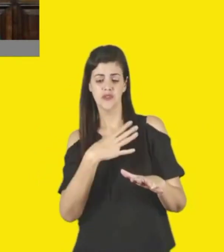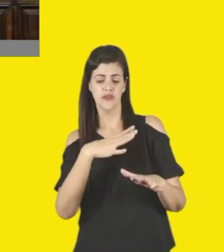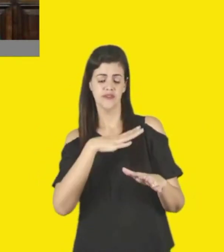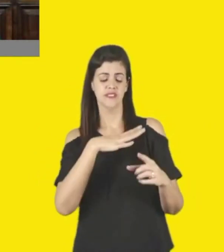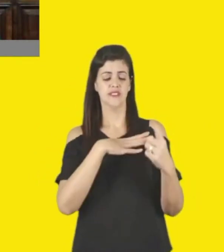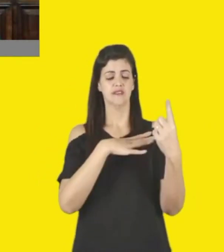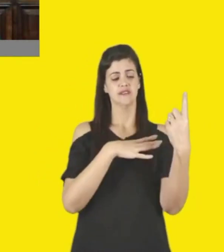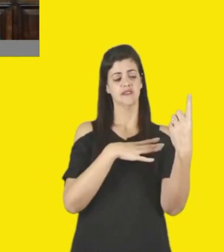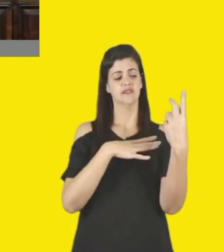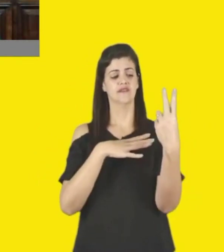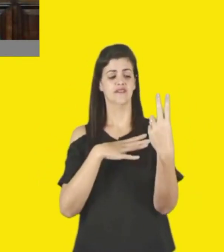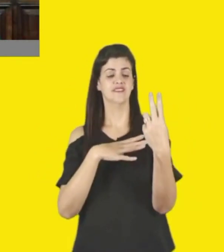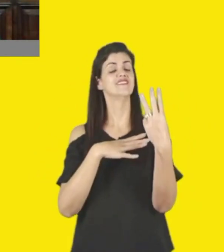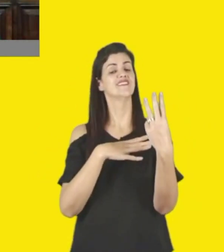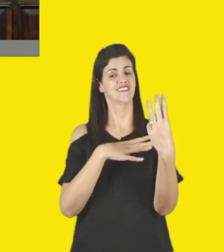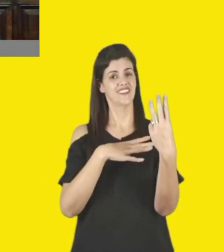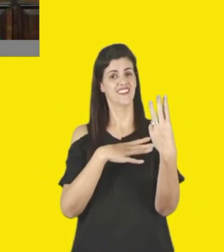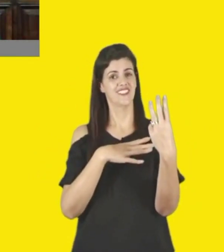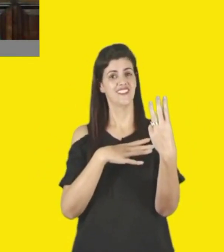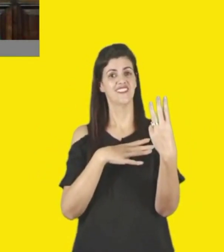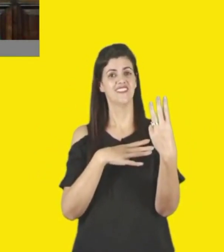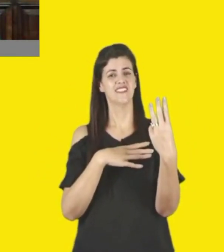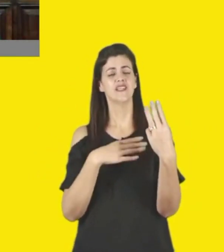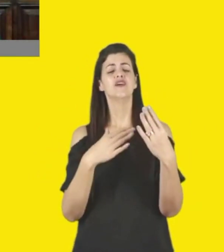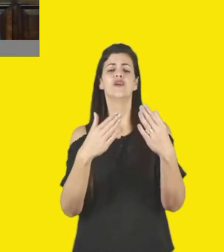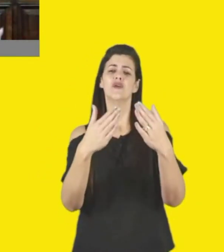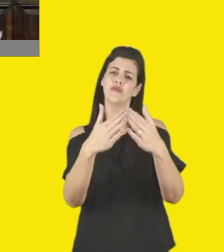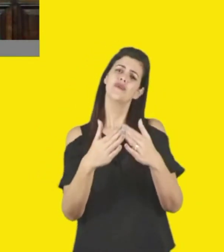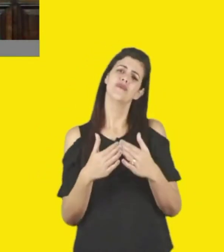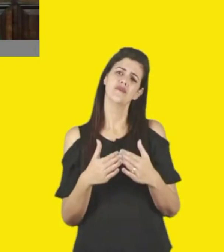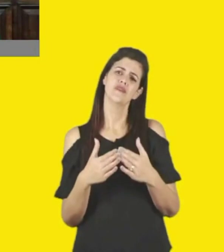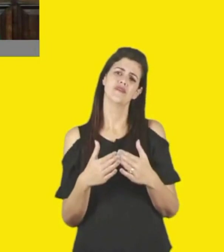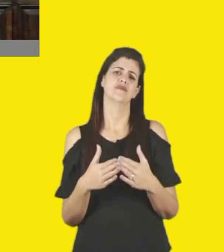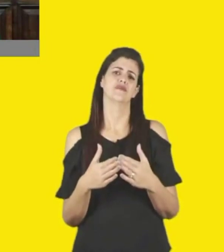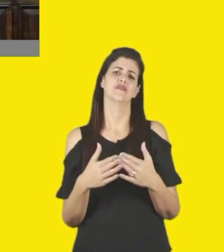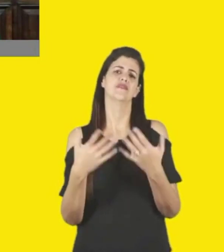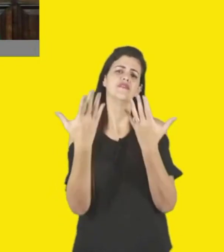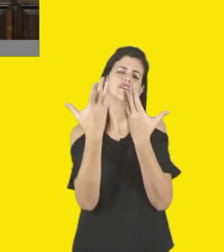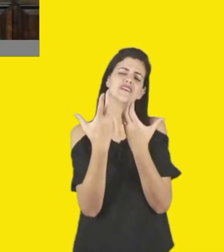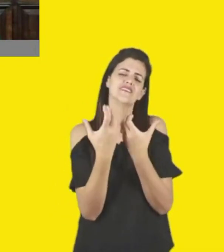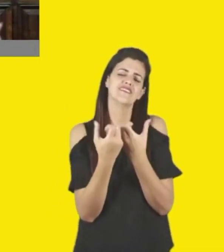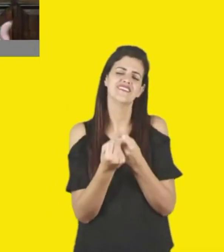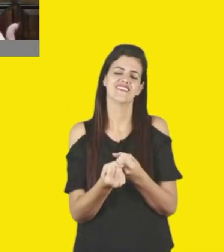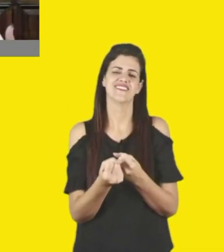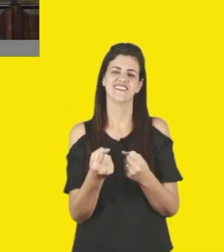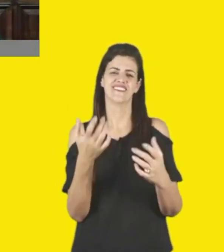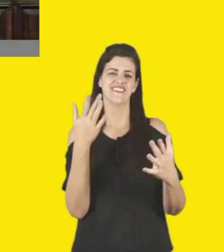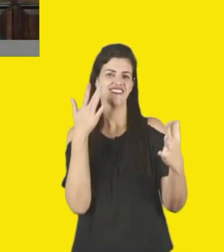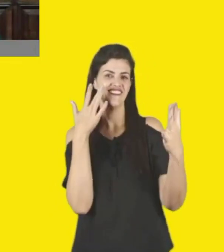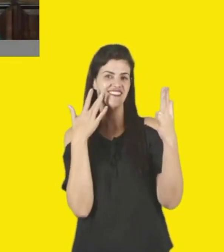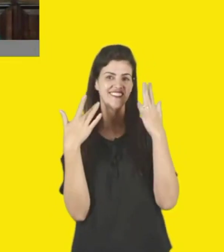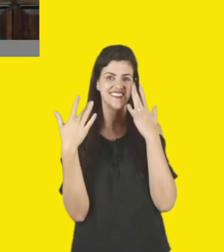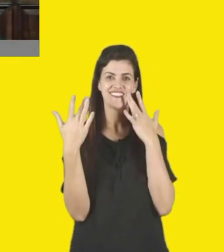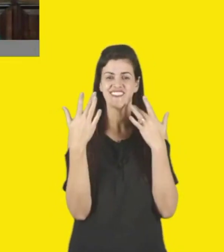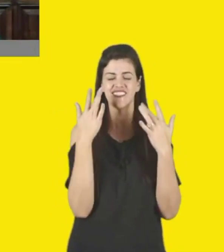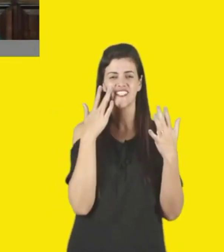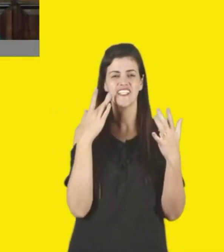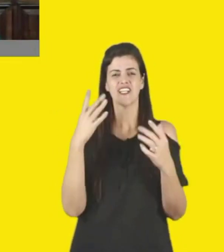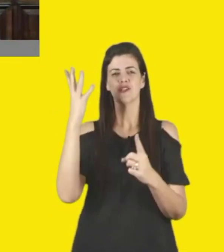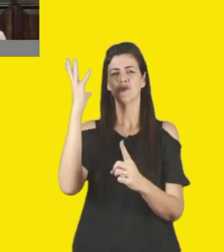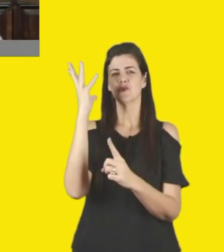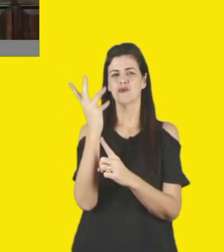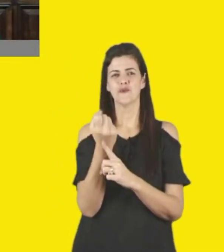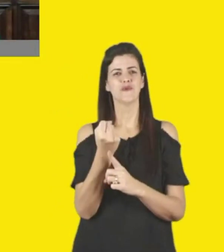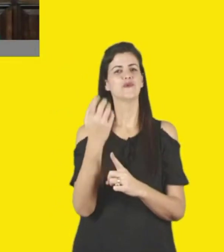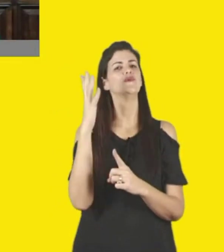que recebam de braços abertos, prefeitos, abracem, a cidade vai ficar muito agradecida, a gente, a gente precisa levar para as